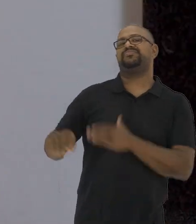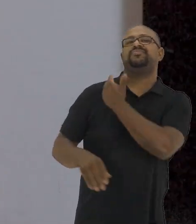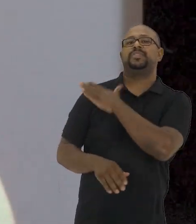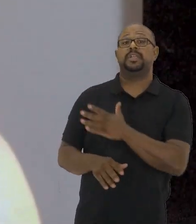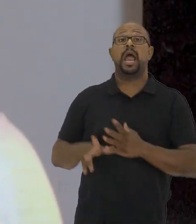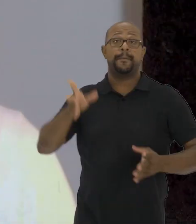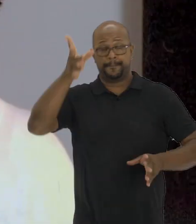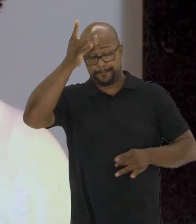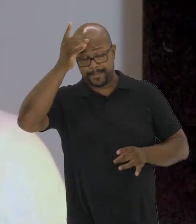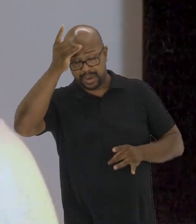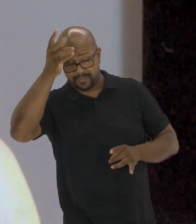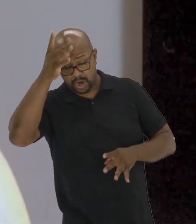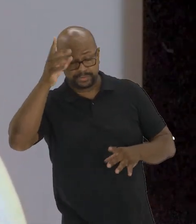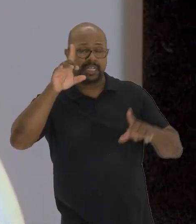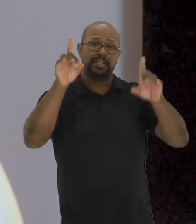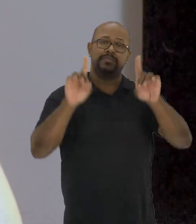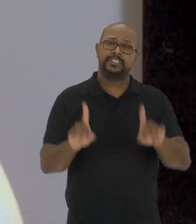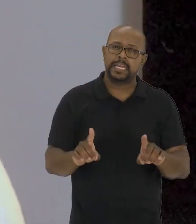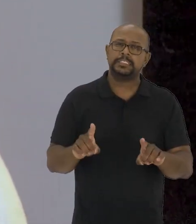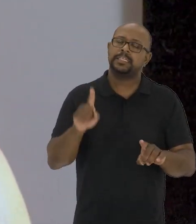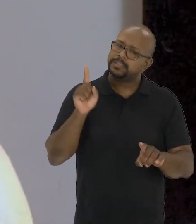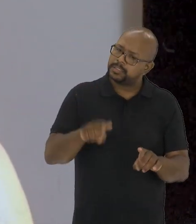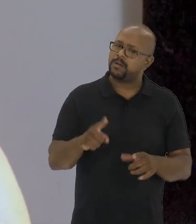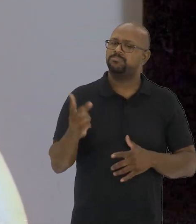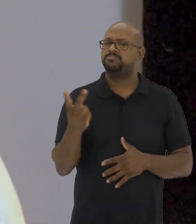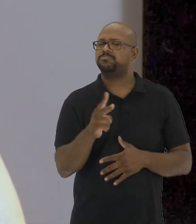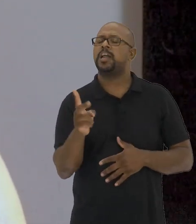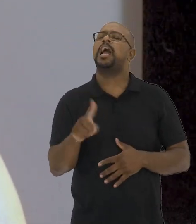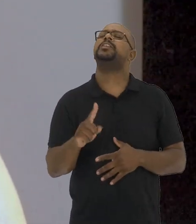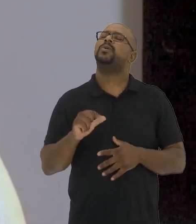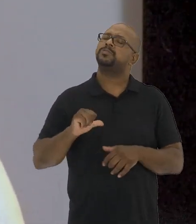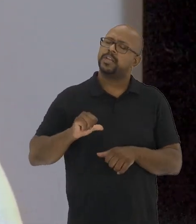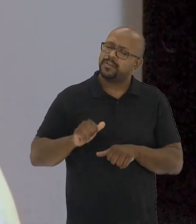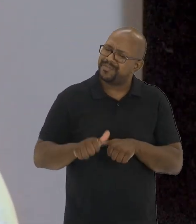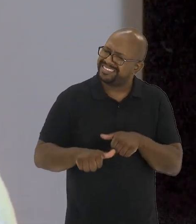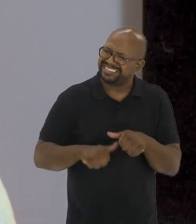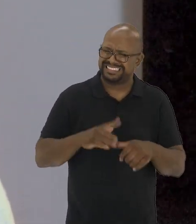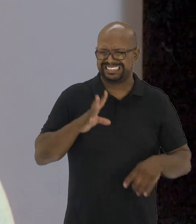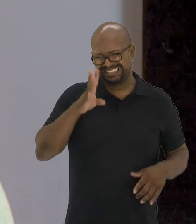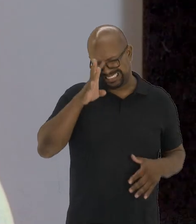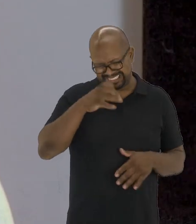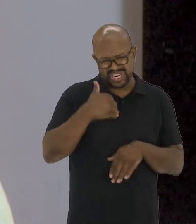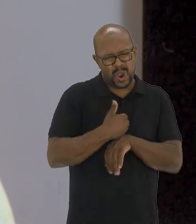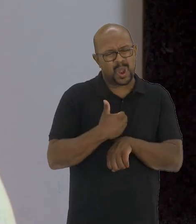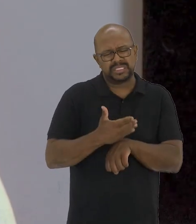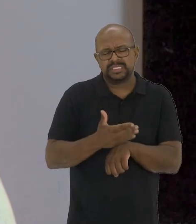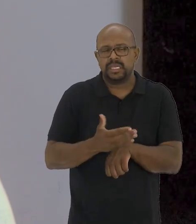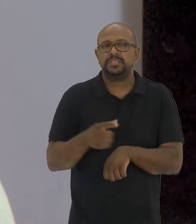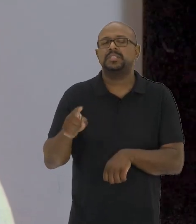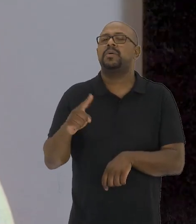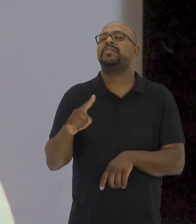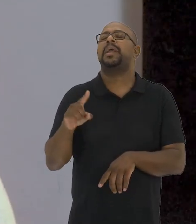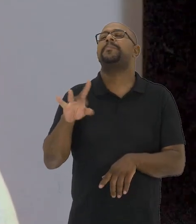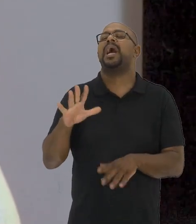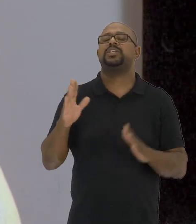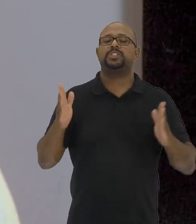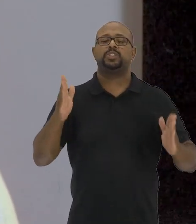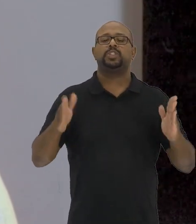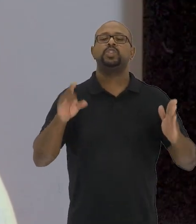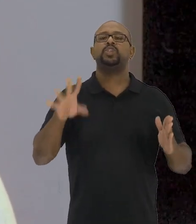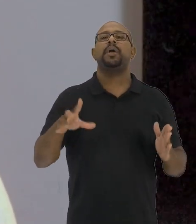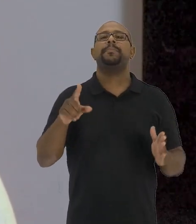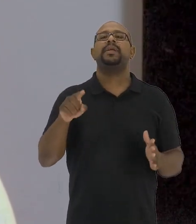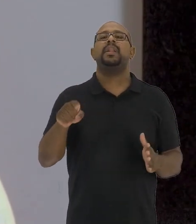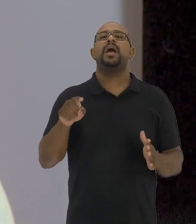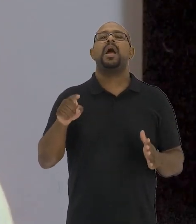invisibilizados. A performance e a deficiência são lugares em transformação constante, lugares que